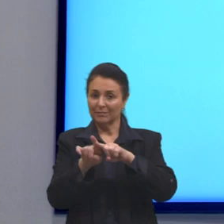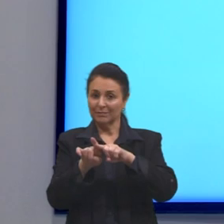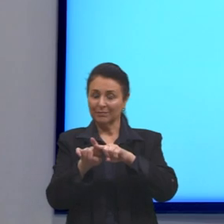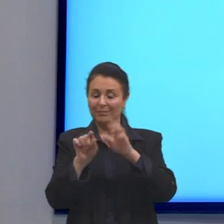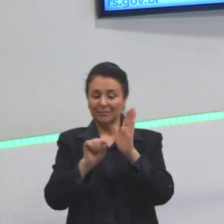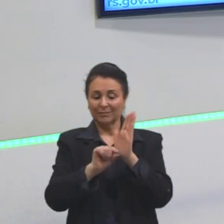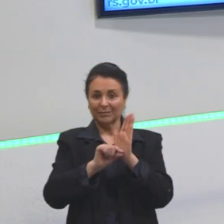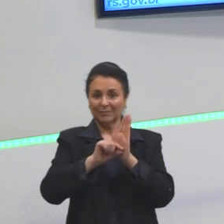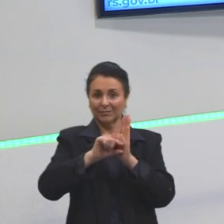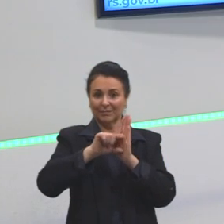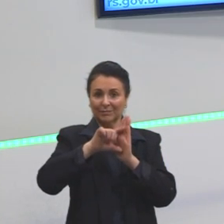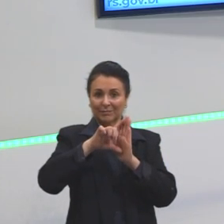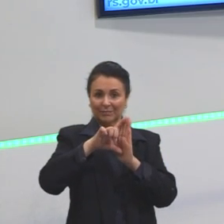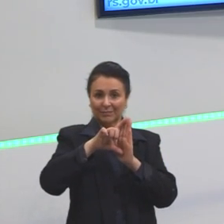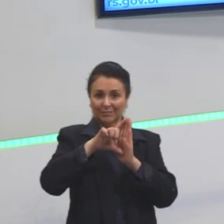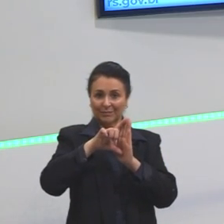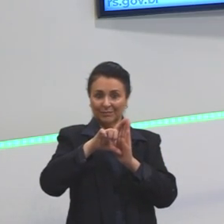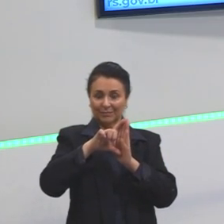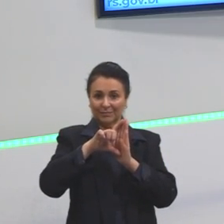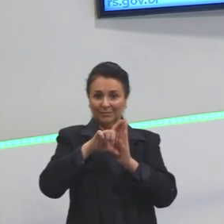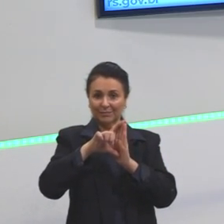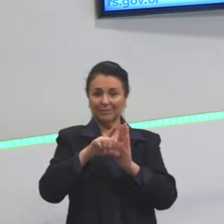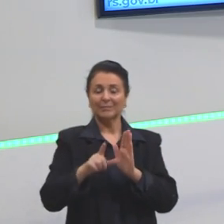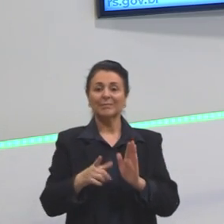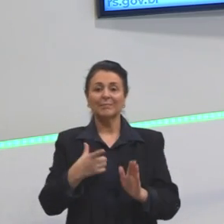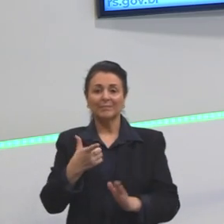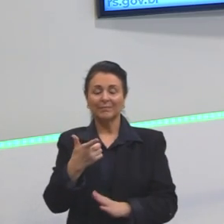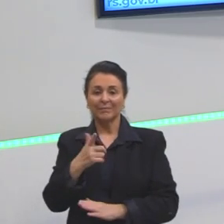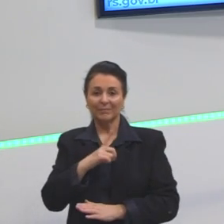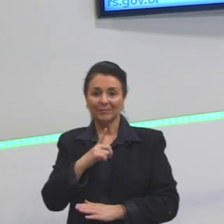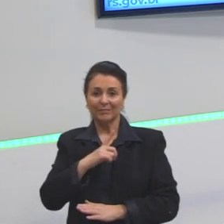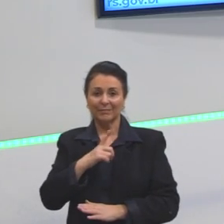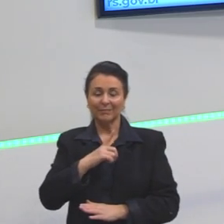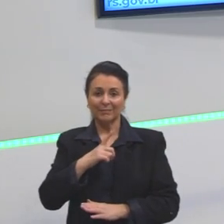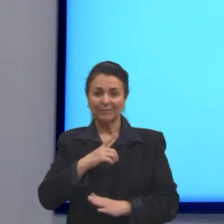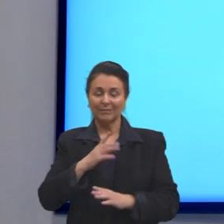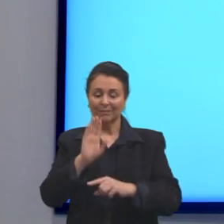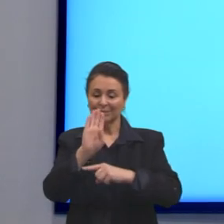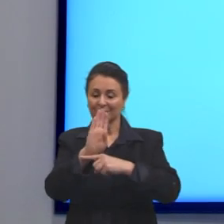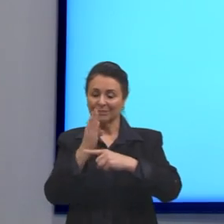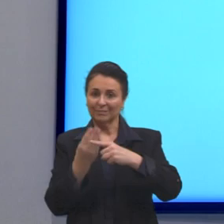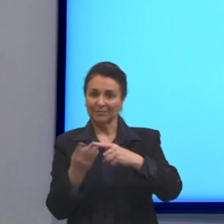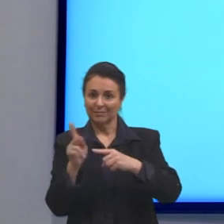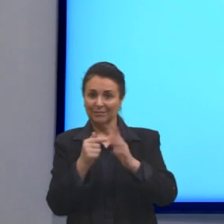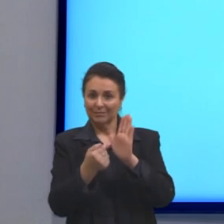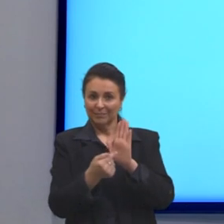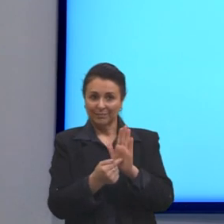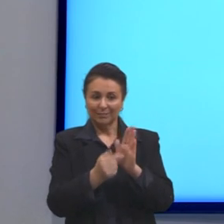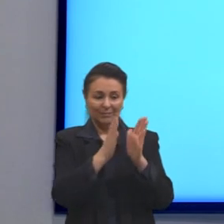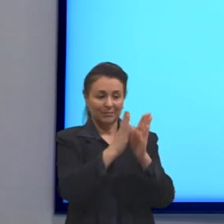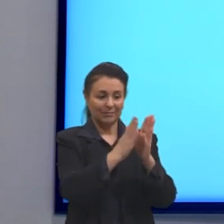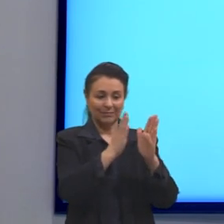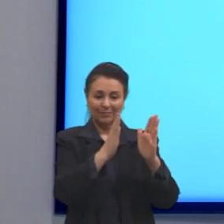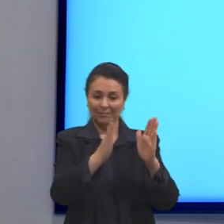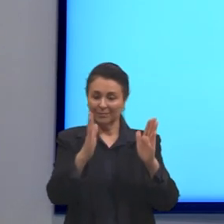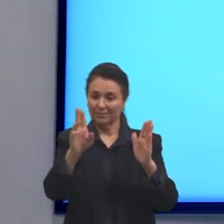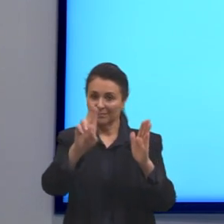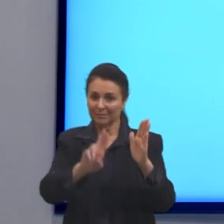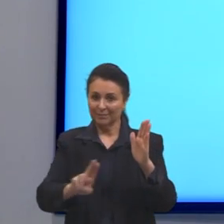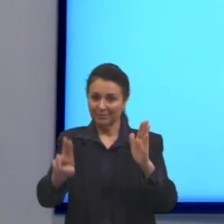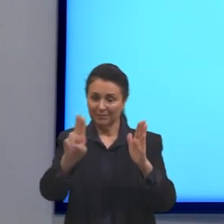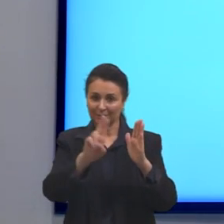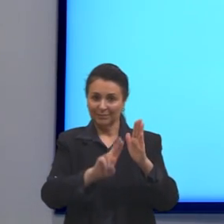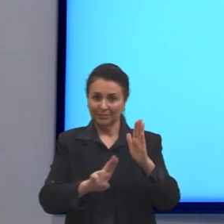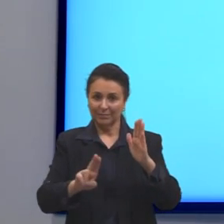crescente. Aqui, então, eu coloquei todas essas frações, uma do lado da outra, e utilizei o